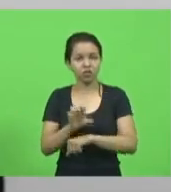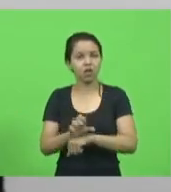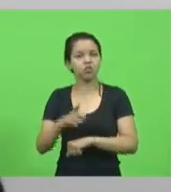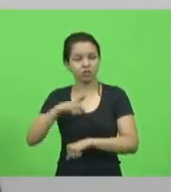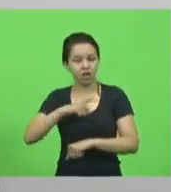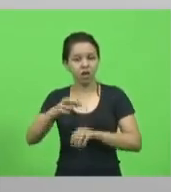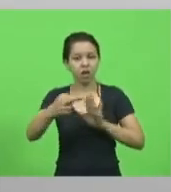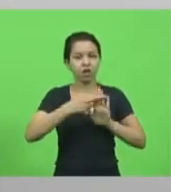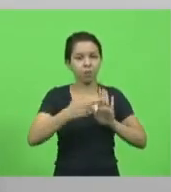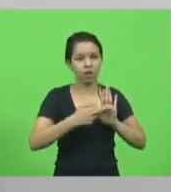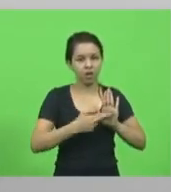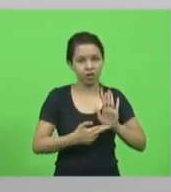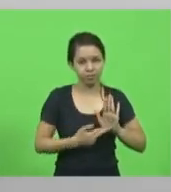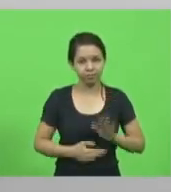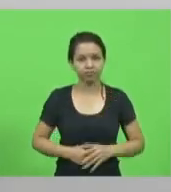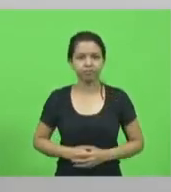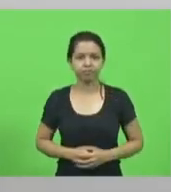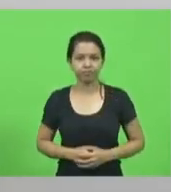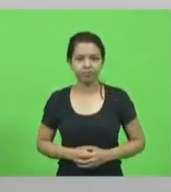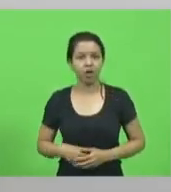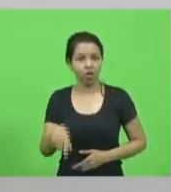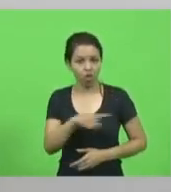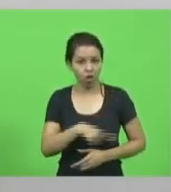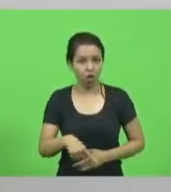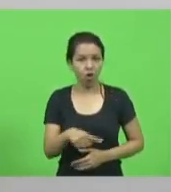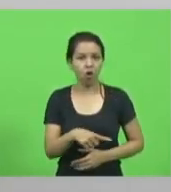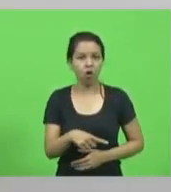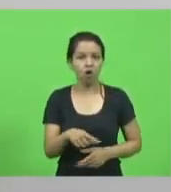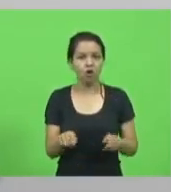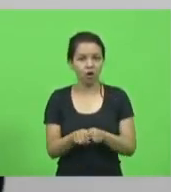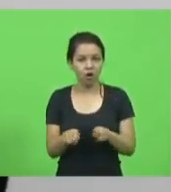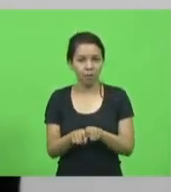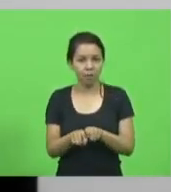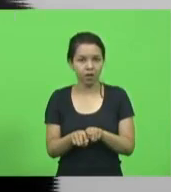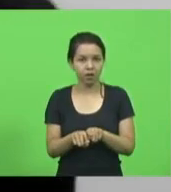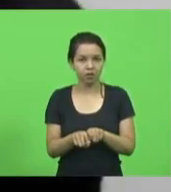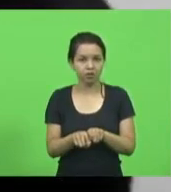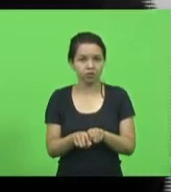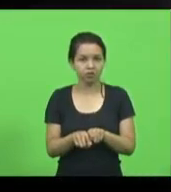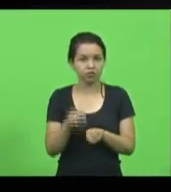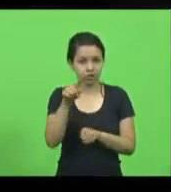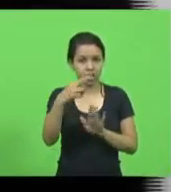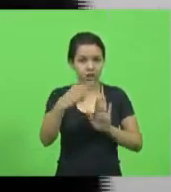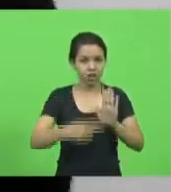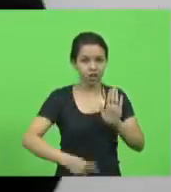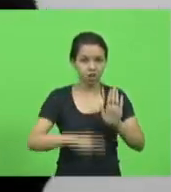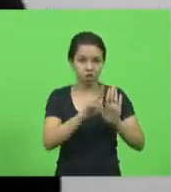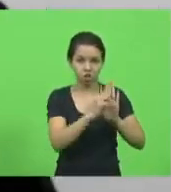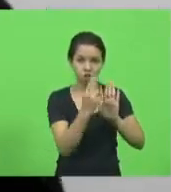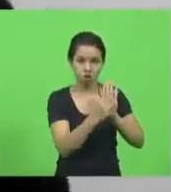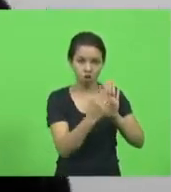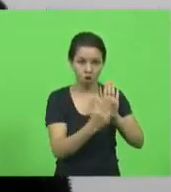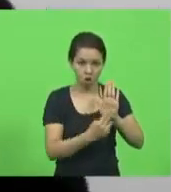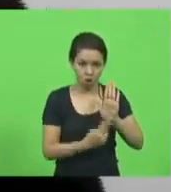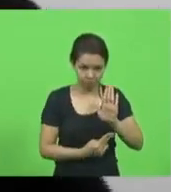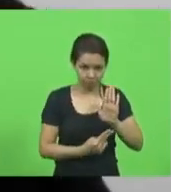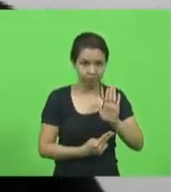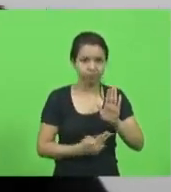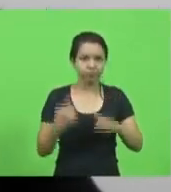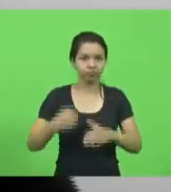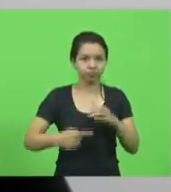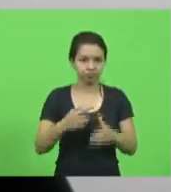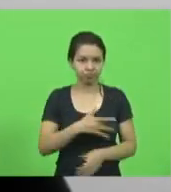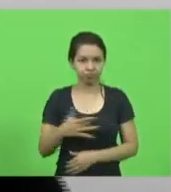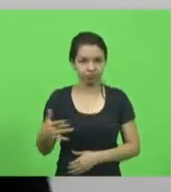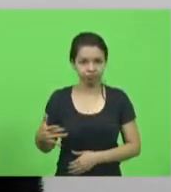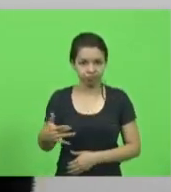vamos fazer, saiu agora, presidente, a vossa excelência leu os nomes da Comissão de Saúde, embora a comissão vinha